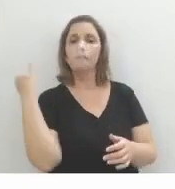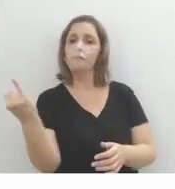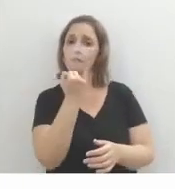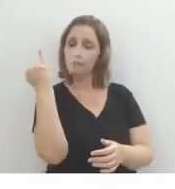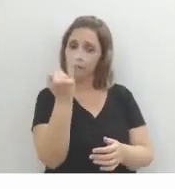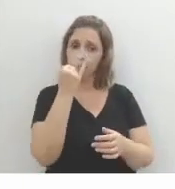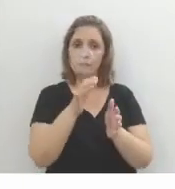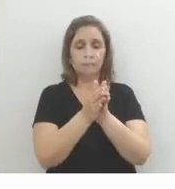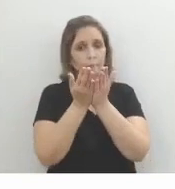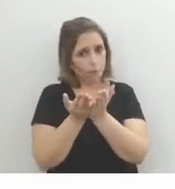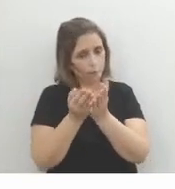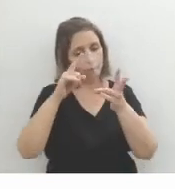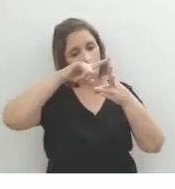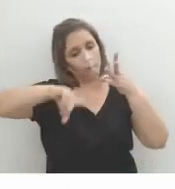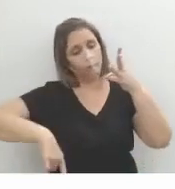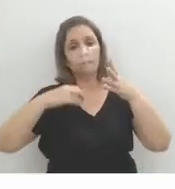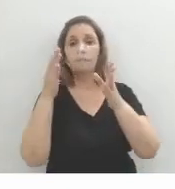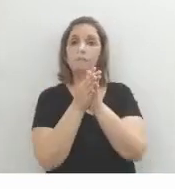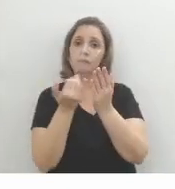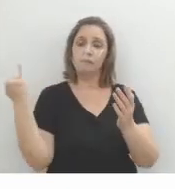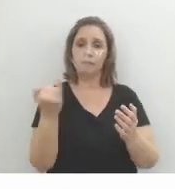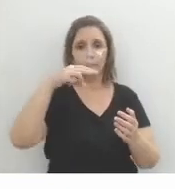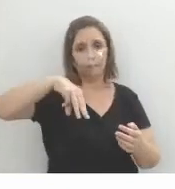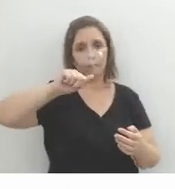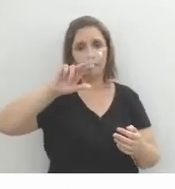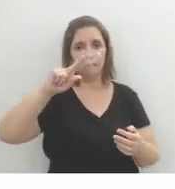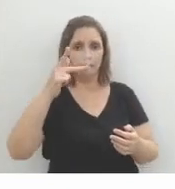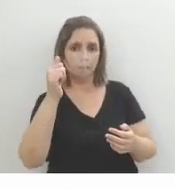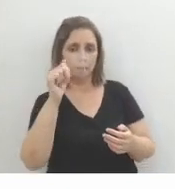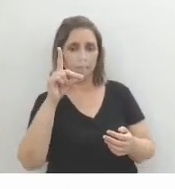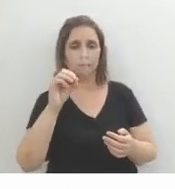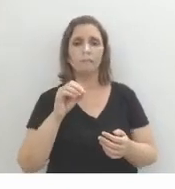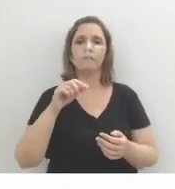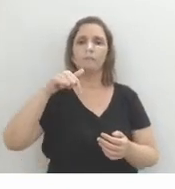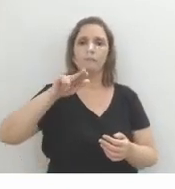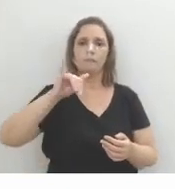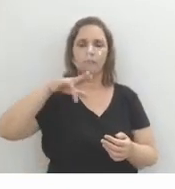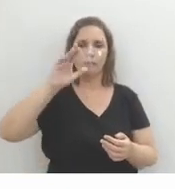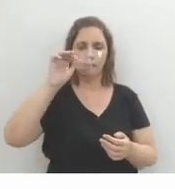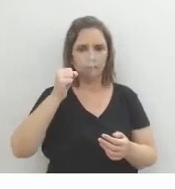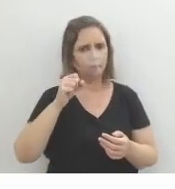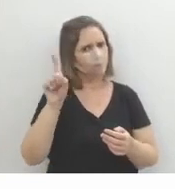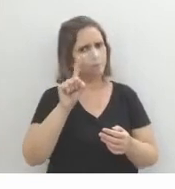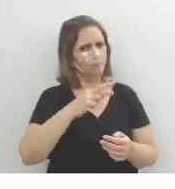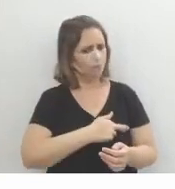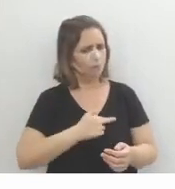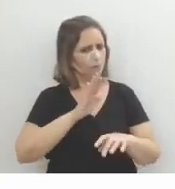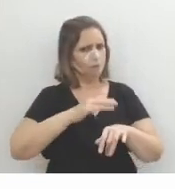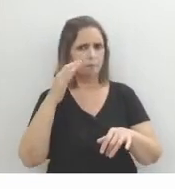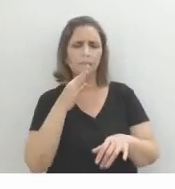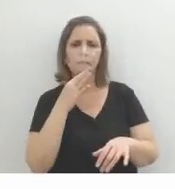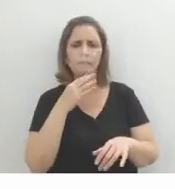livro, que faz parte da tria de Machadiana, da trilogia. Olha lá. Então, Kim Casborba não é o romance mais conhecido de Machado de Assis.